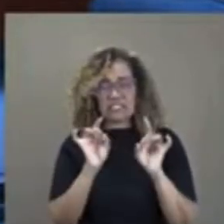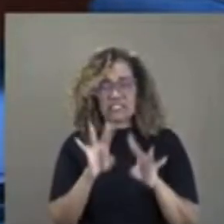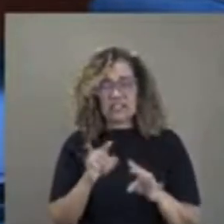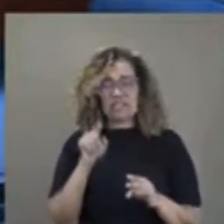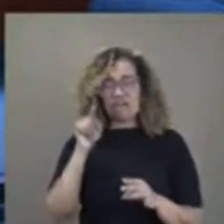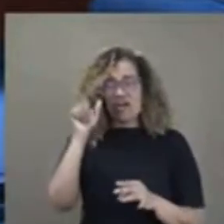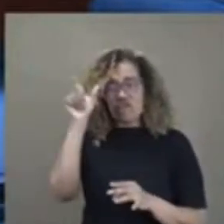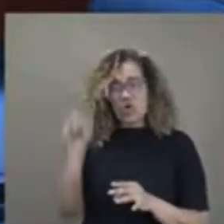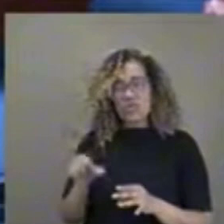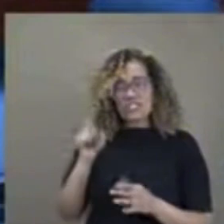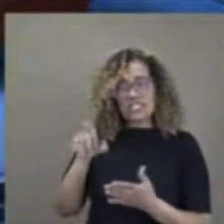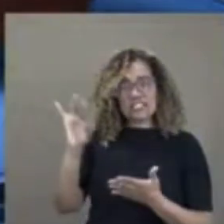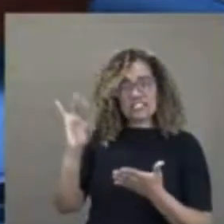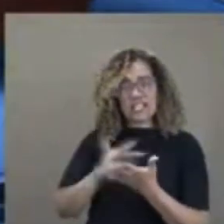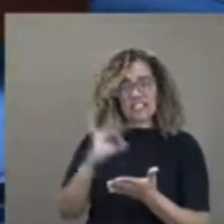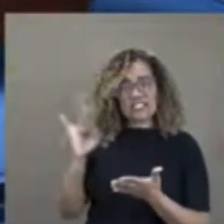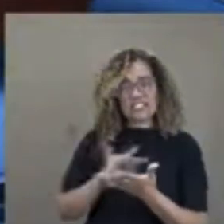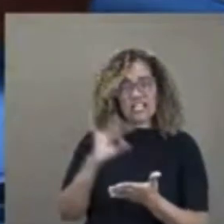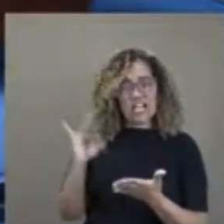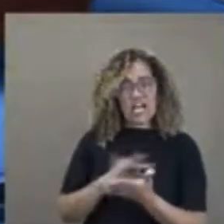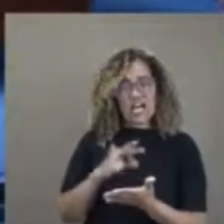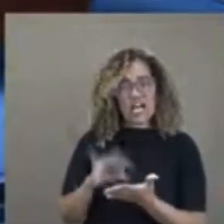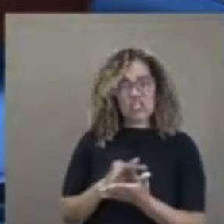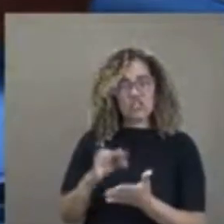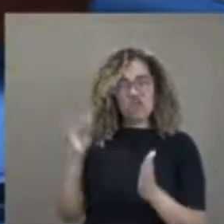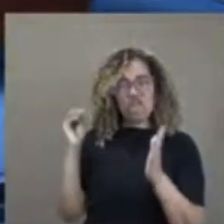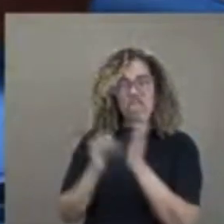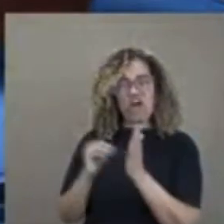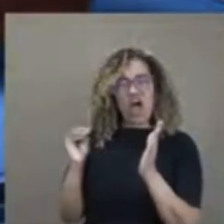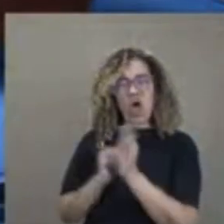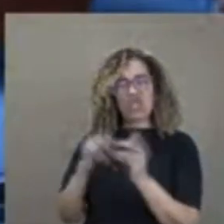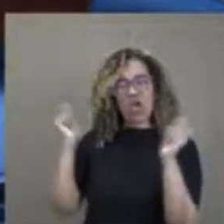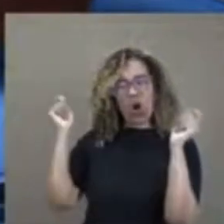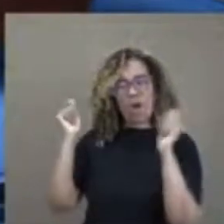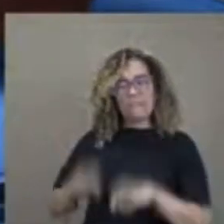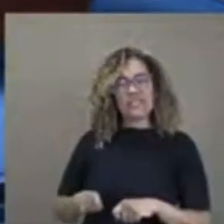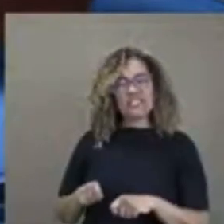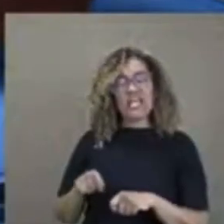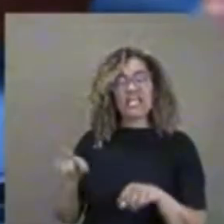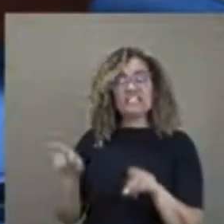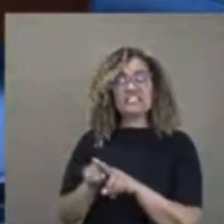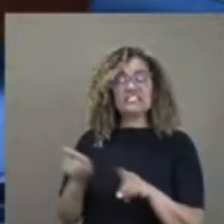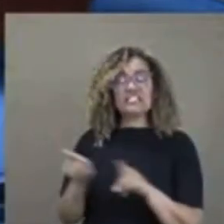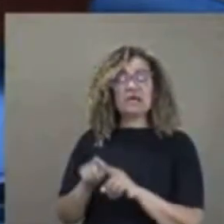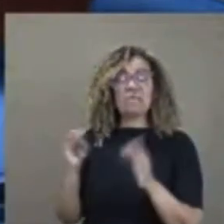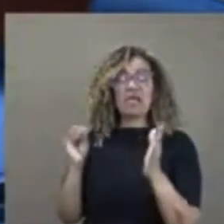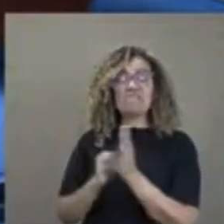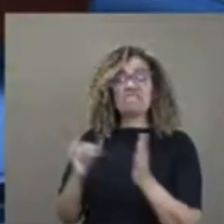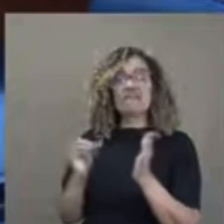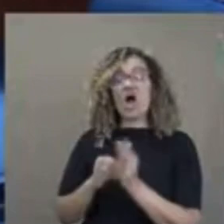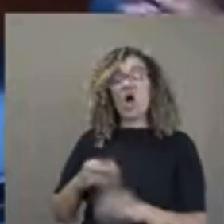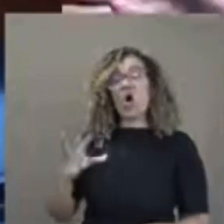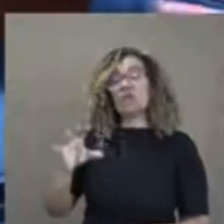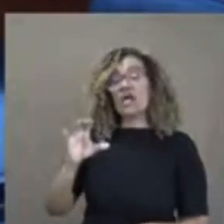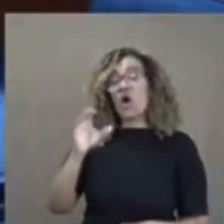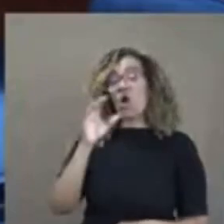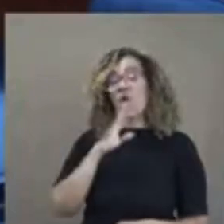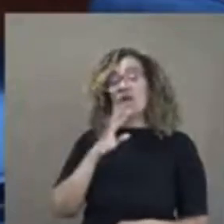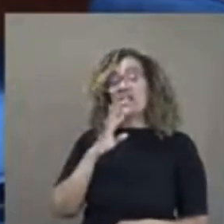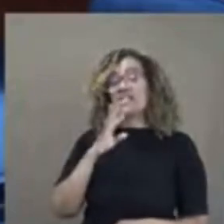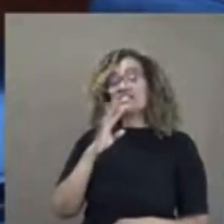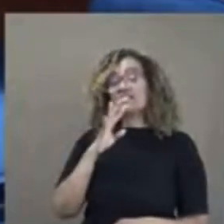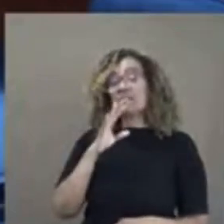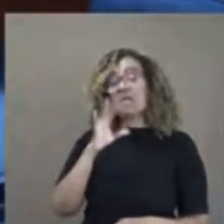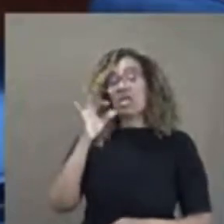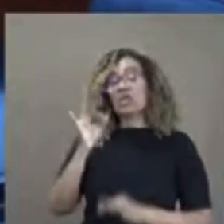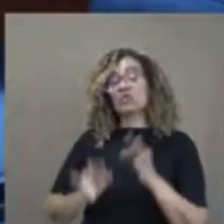o seu atestado de incompetência e desconhecimento jurídico. O senhor e Flávio Dino,